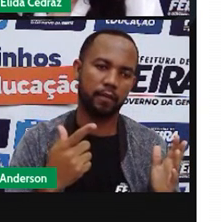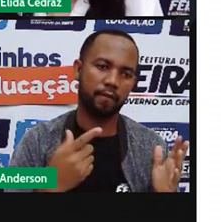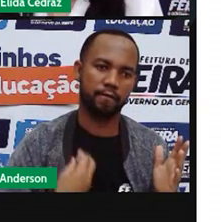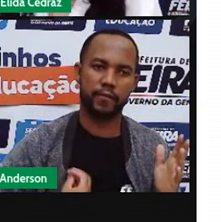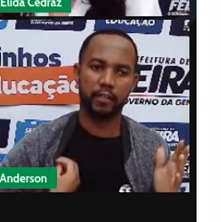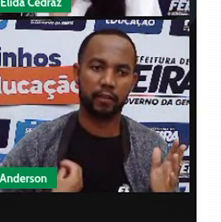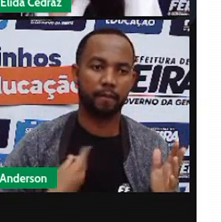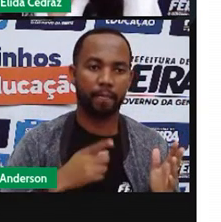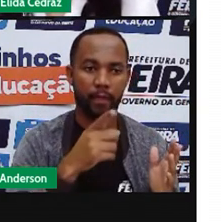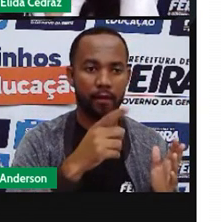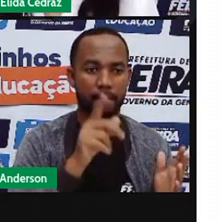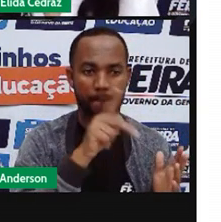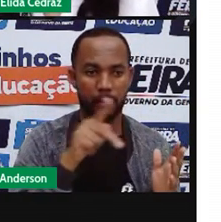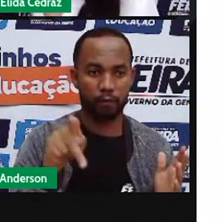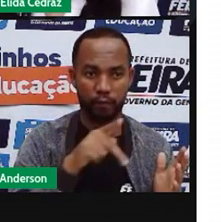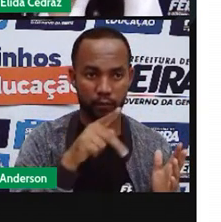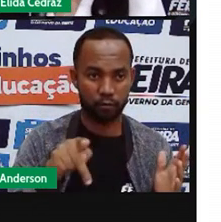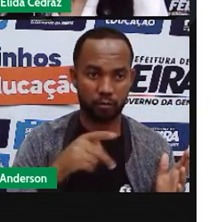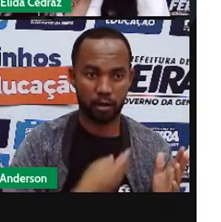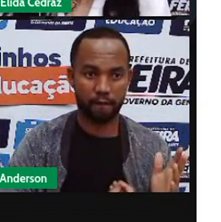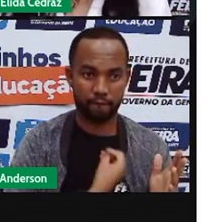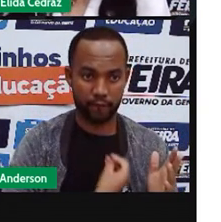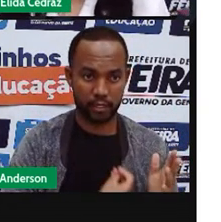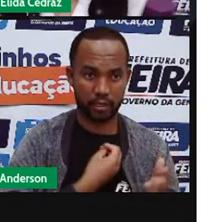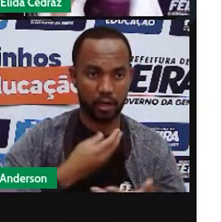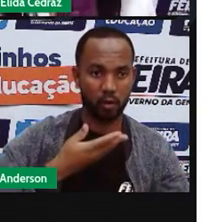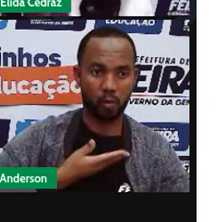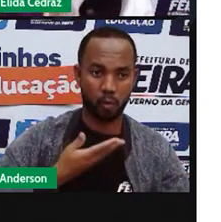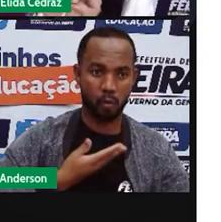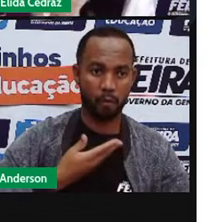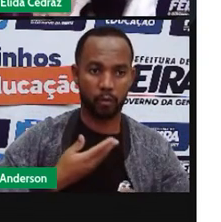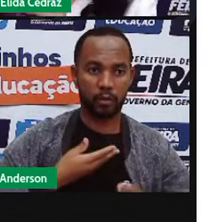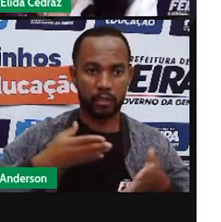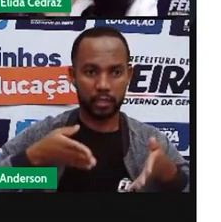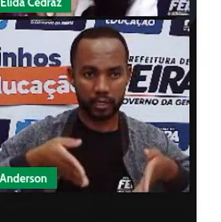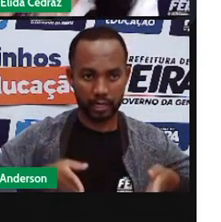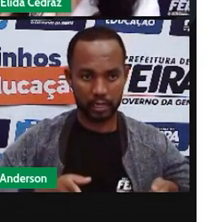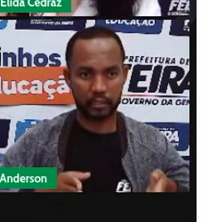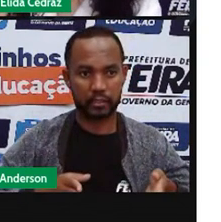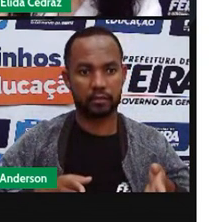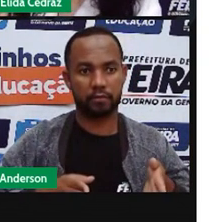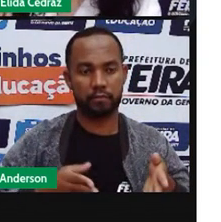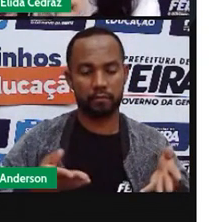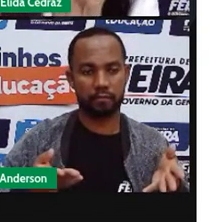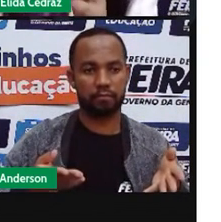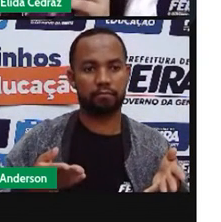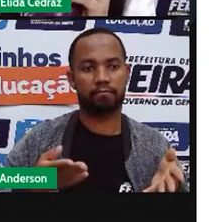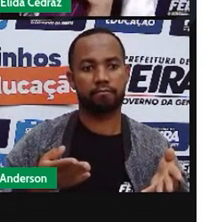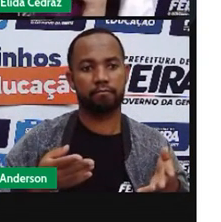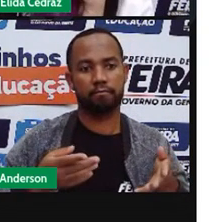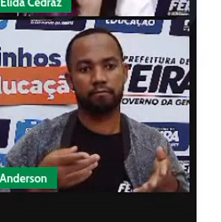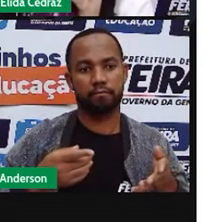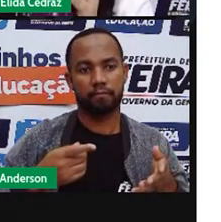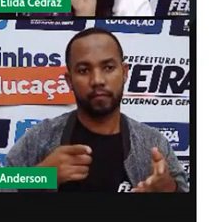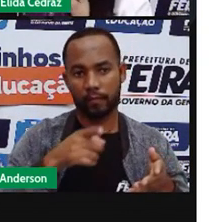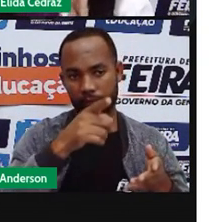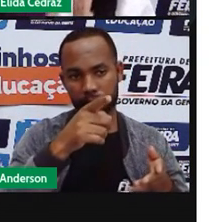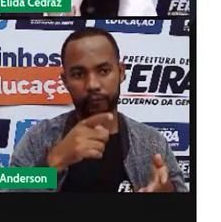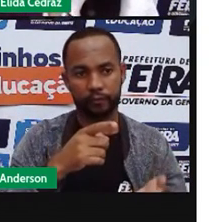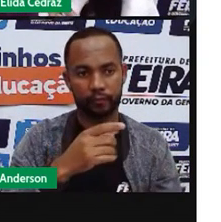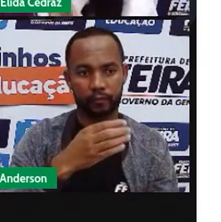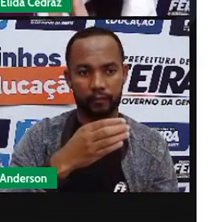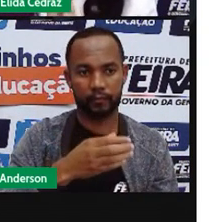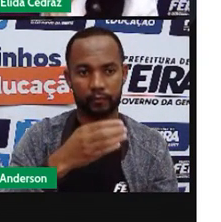vivo. Nasce, cresce, reproduz, envelhece e morre. A garrafinha é um corpo não